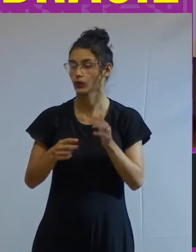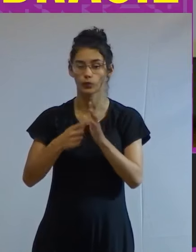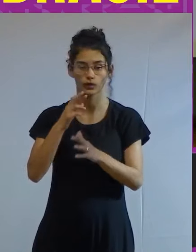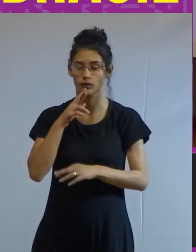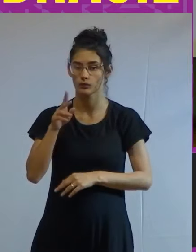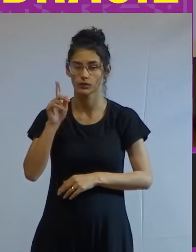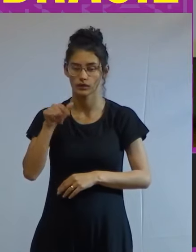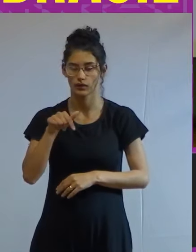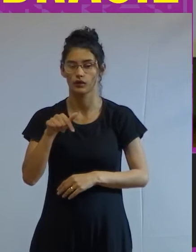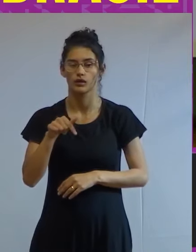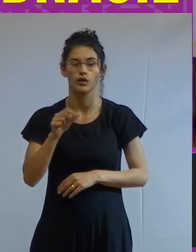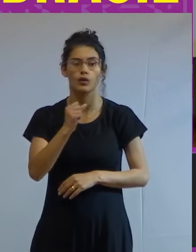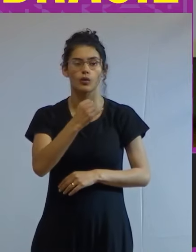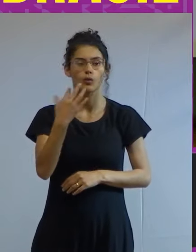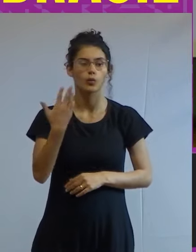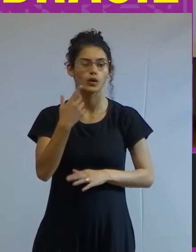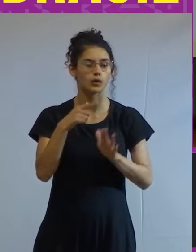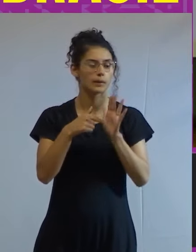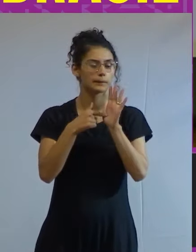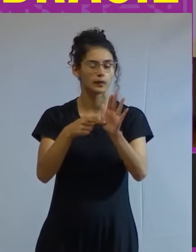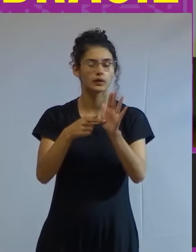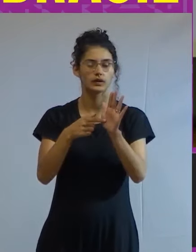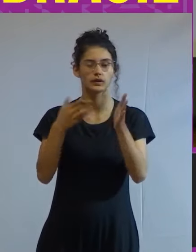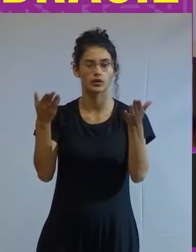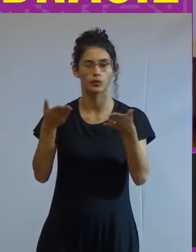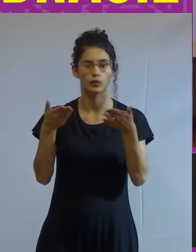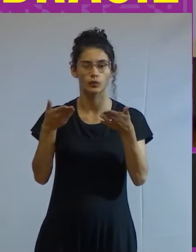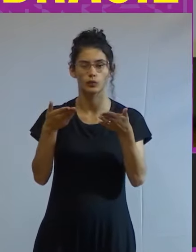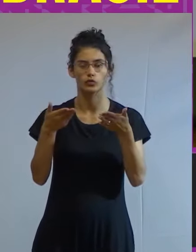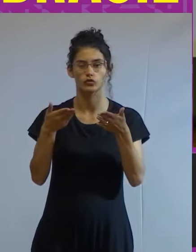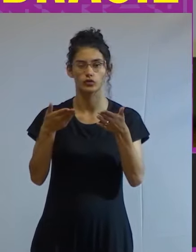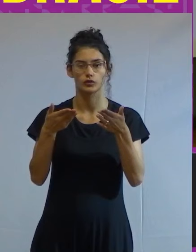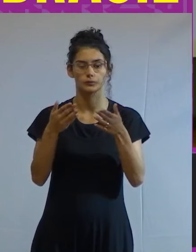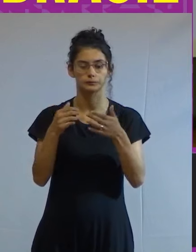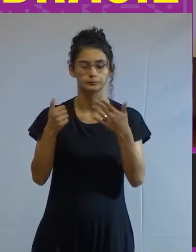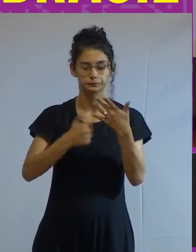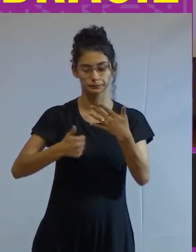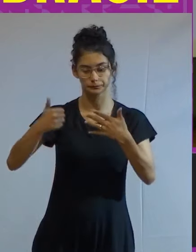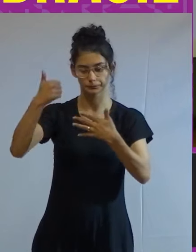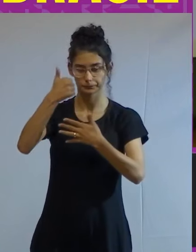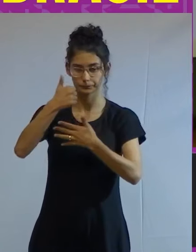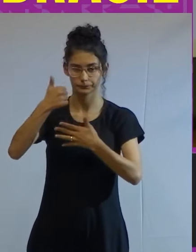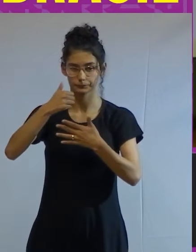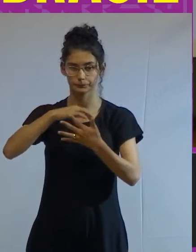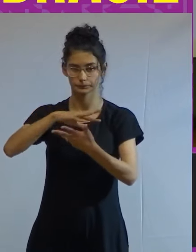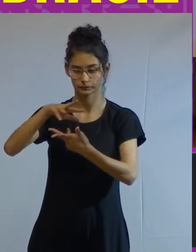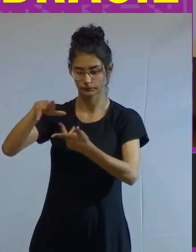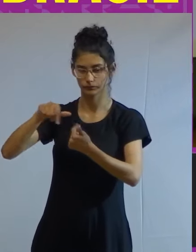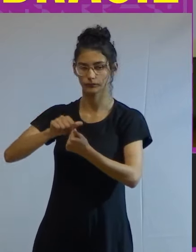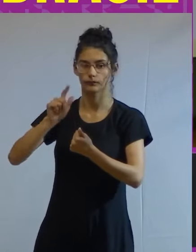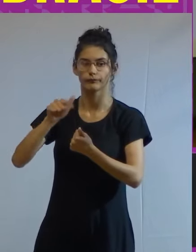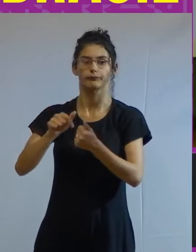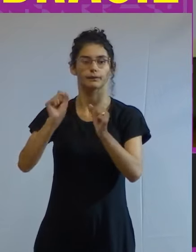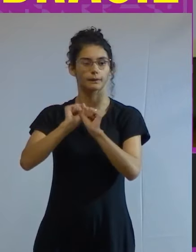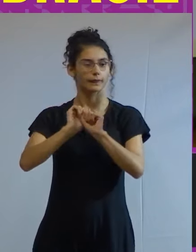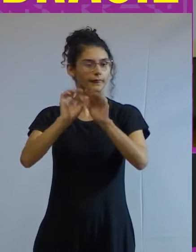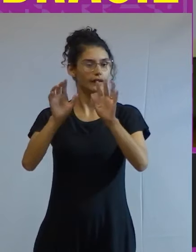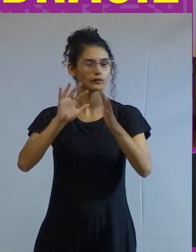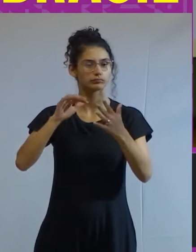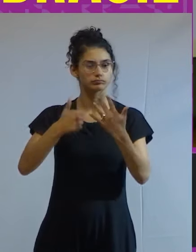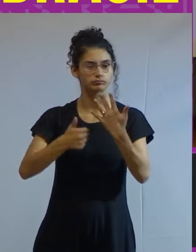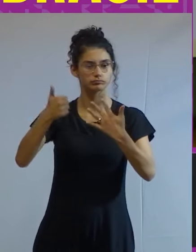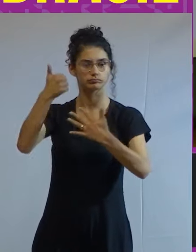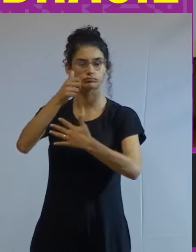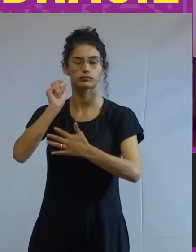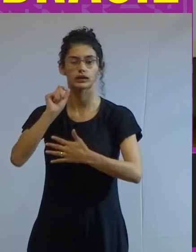essa quais são os indícios que eu trago a elite global já está claro para a elite global